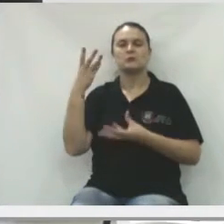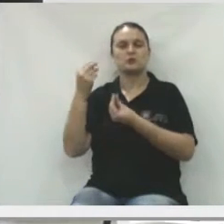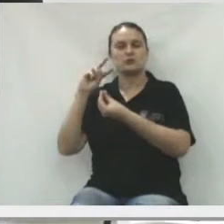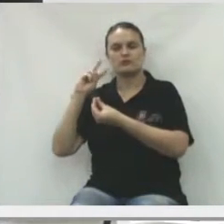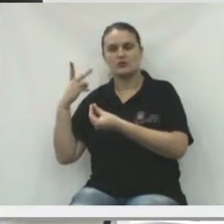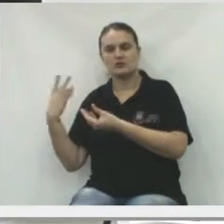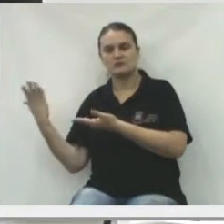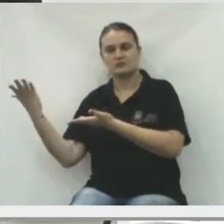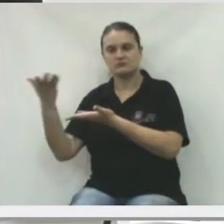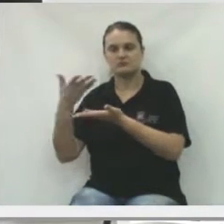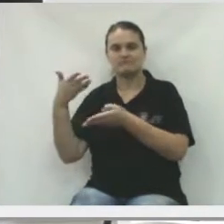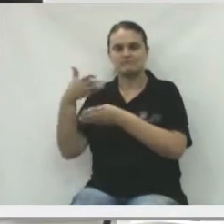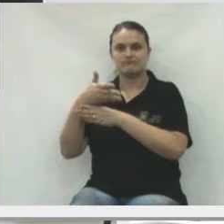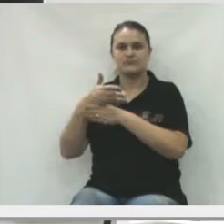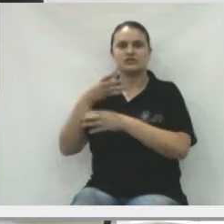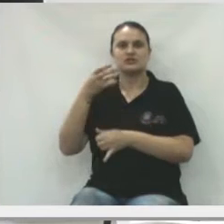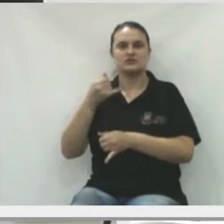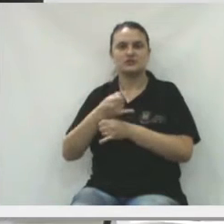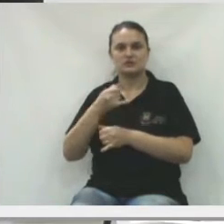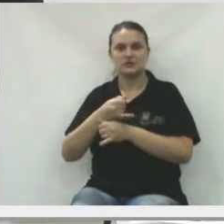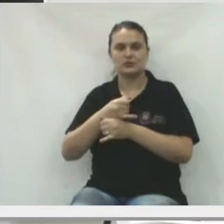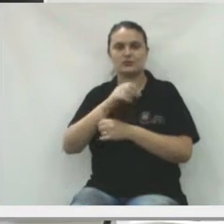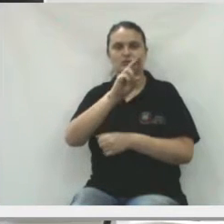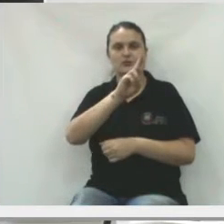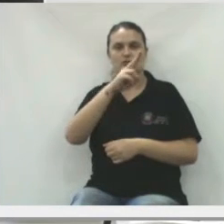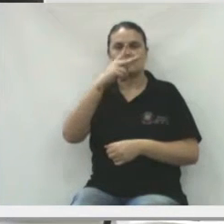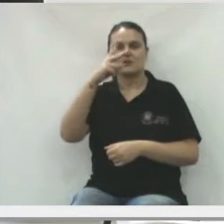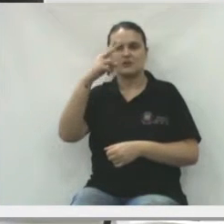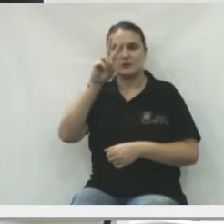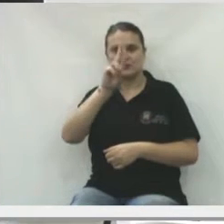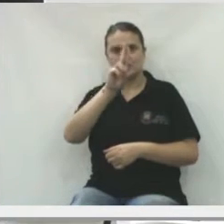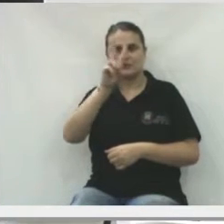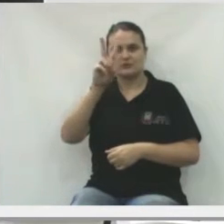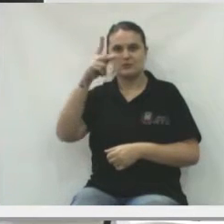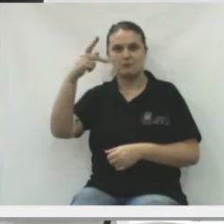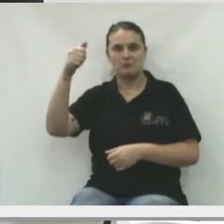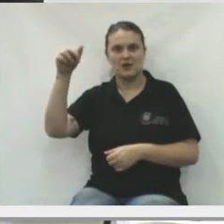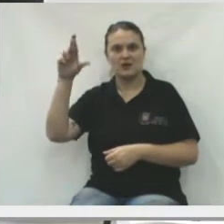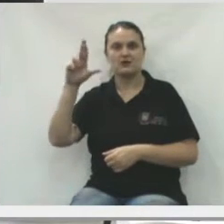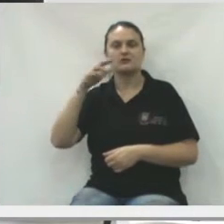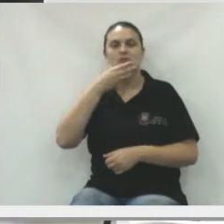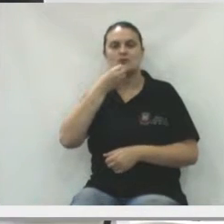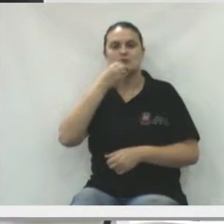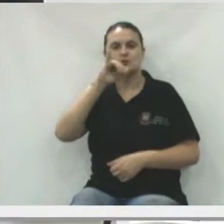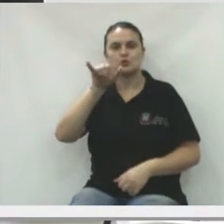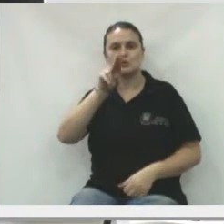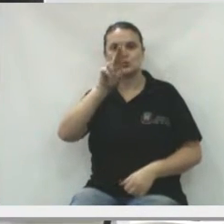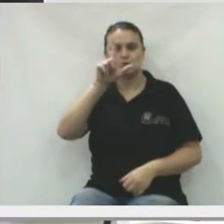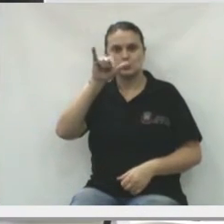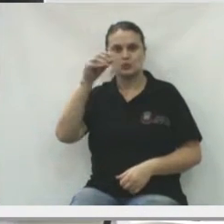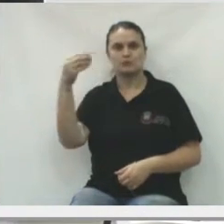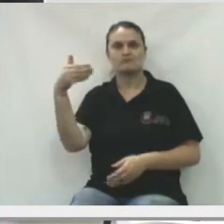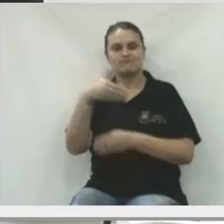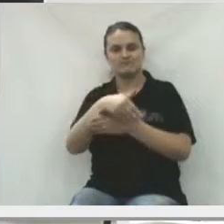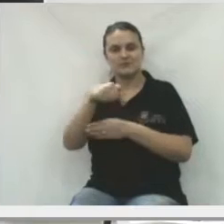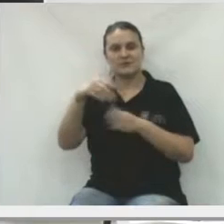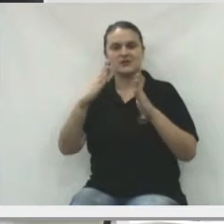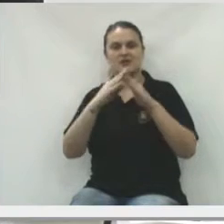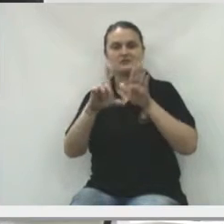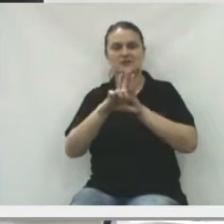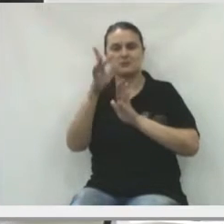sábado, vários vereadores, o diretor da UVPAR, o seu Júlio teve